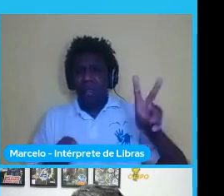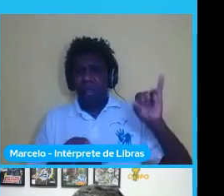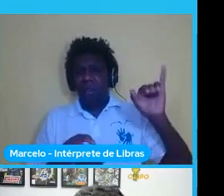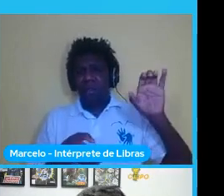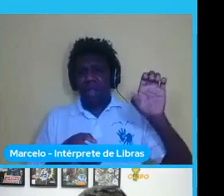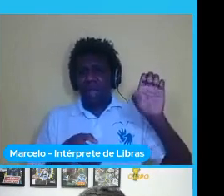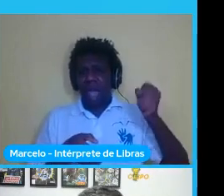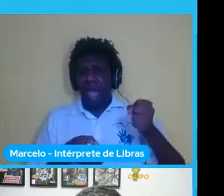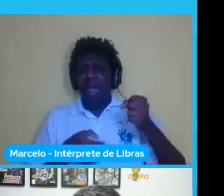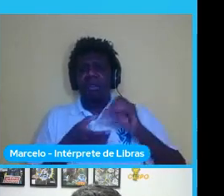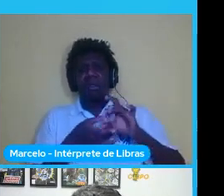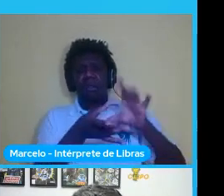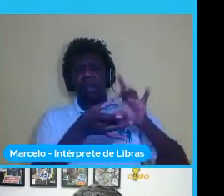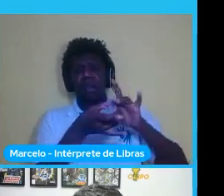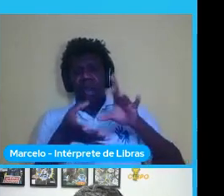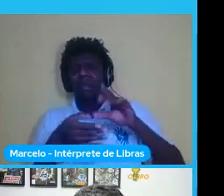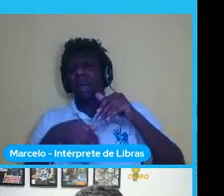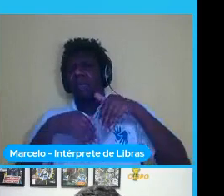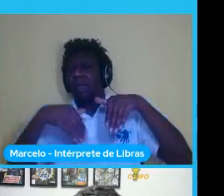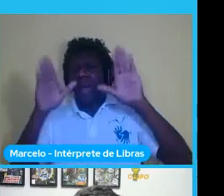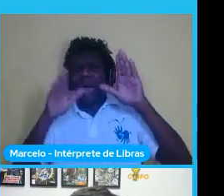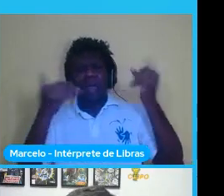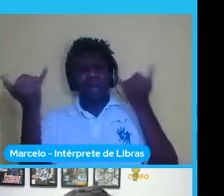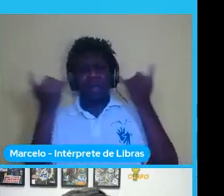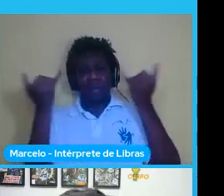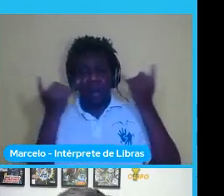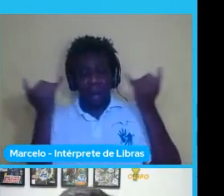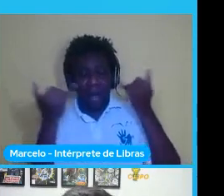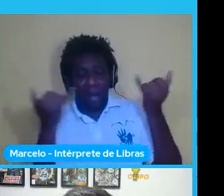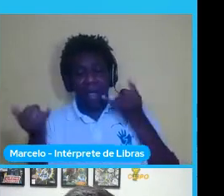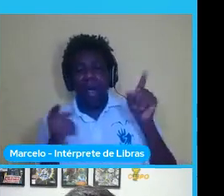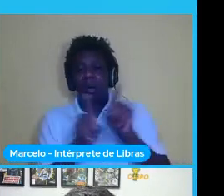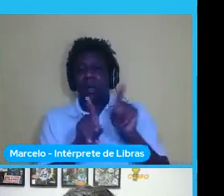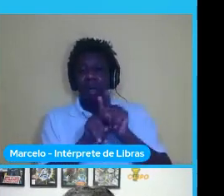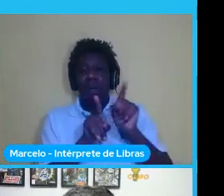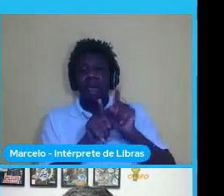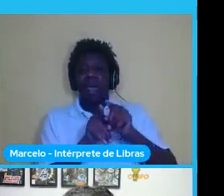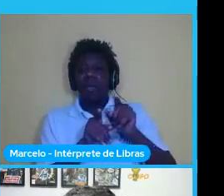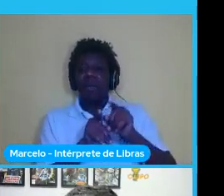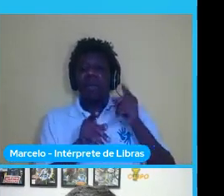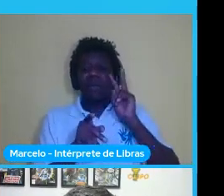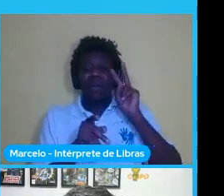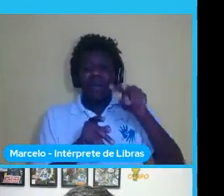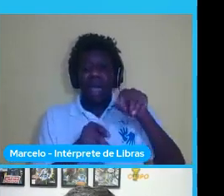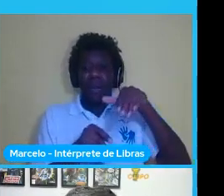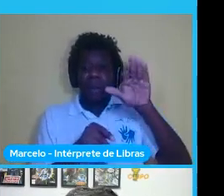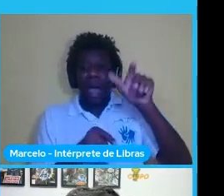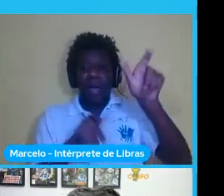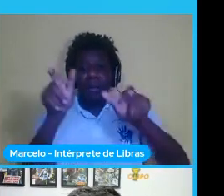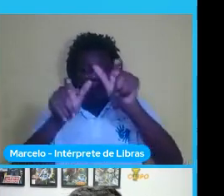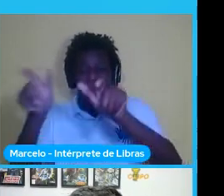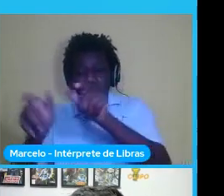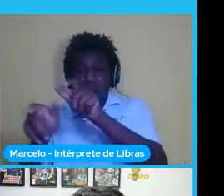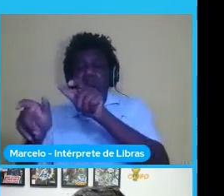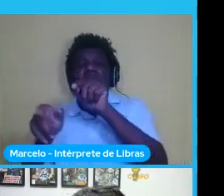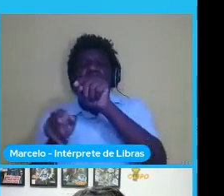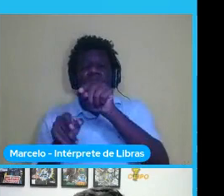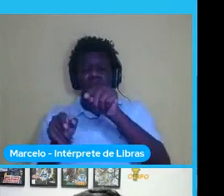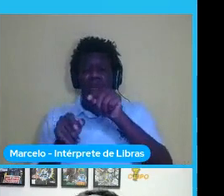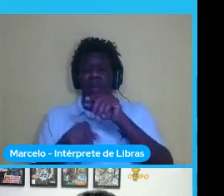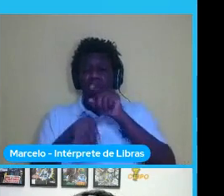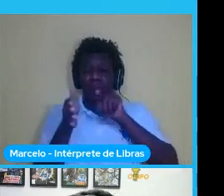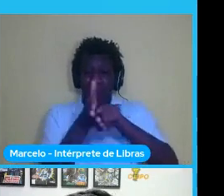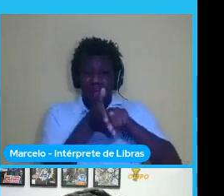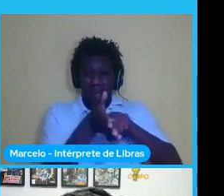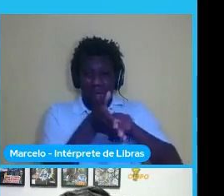dados das pesquisas escutar mais as pessoas que participam e são afetadas diretamente com esses sistemas isso acho que é muito importante